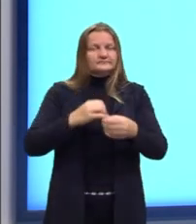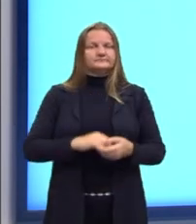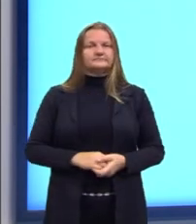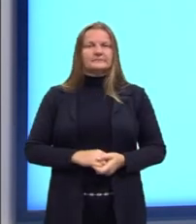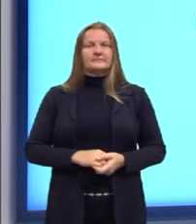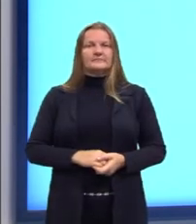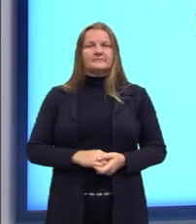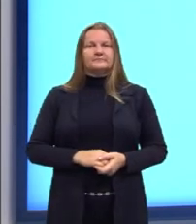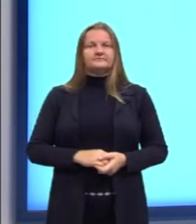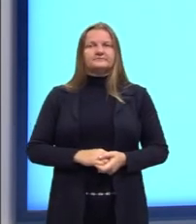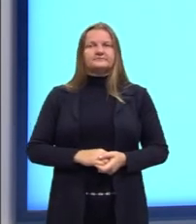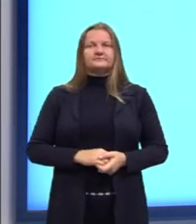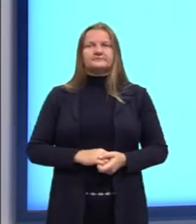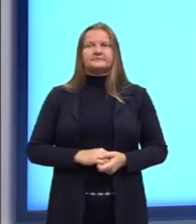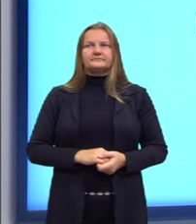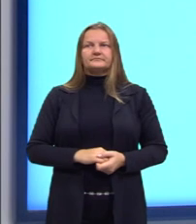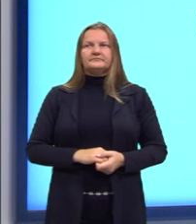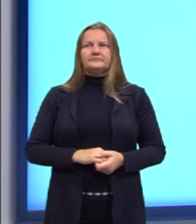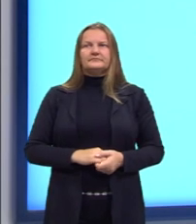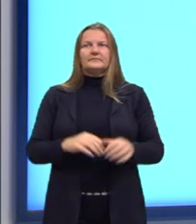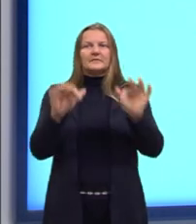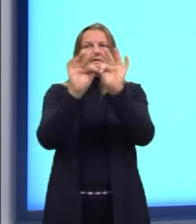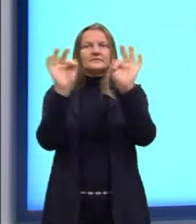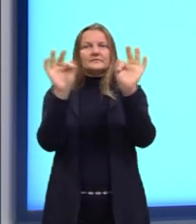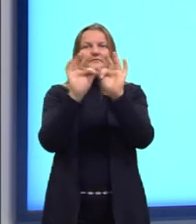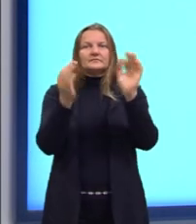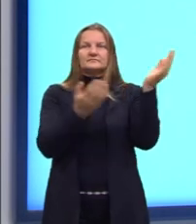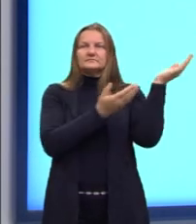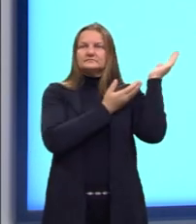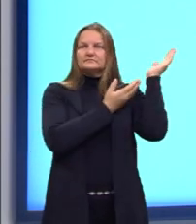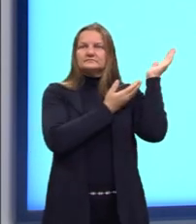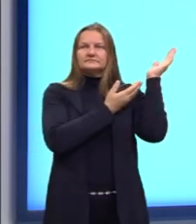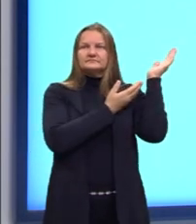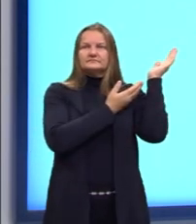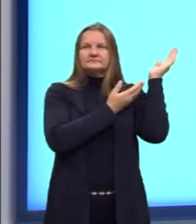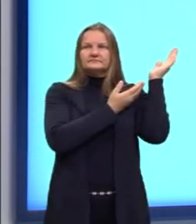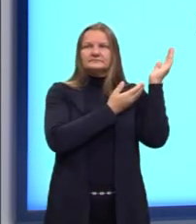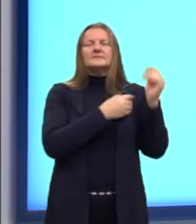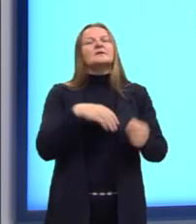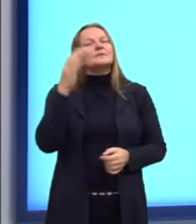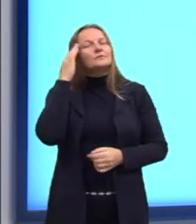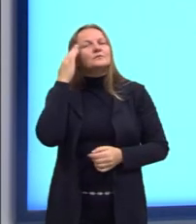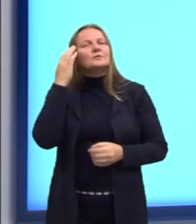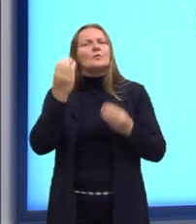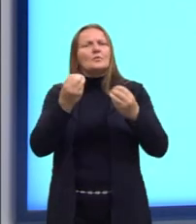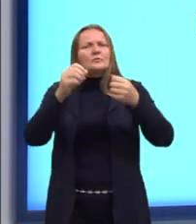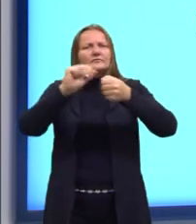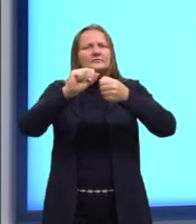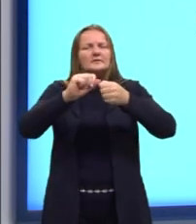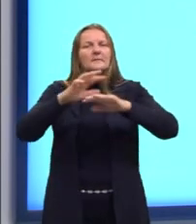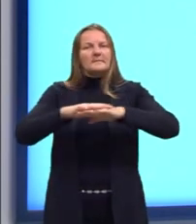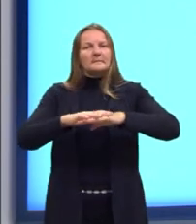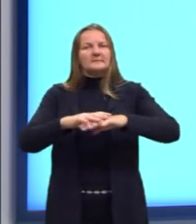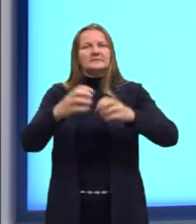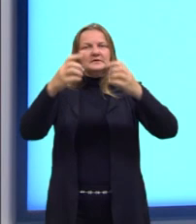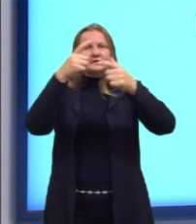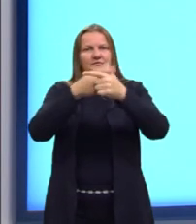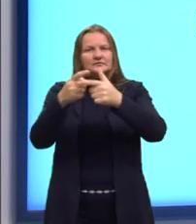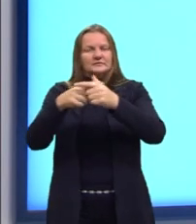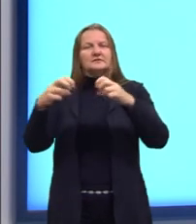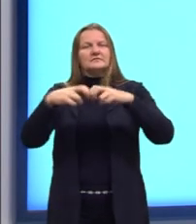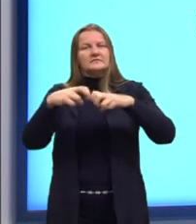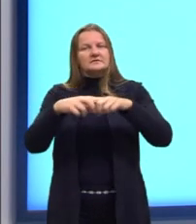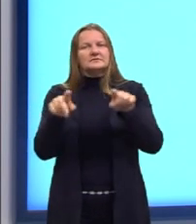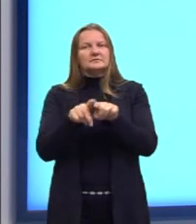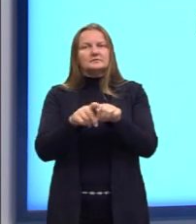Tanto da hidroxila quanto do hidrônico. É este o valor. Eu sei, e aí o professor de matemática e de física também